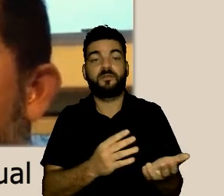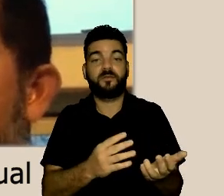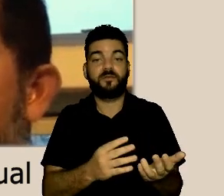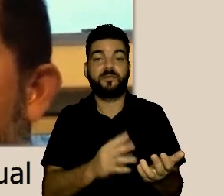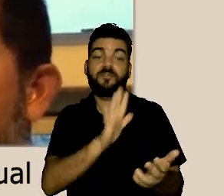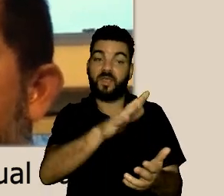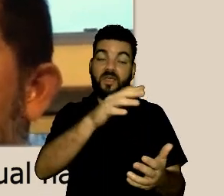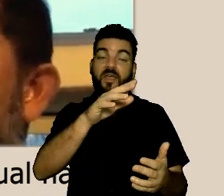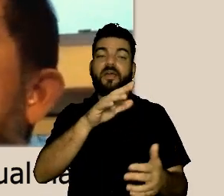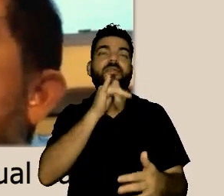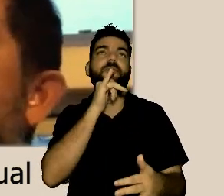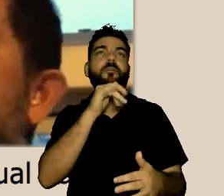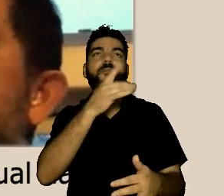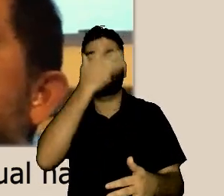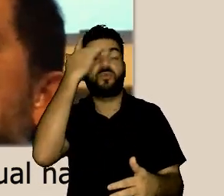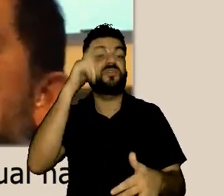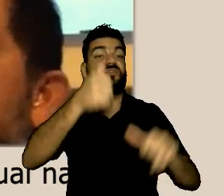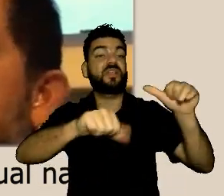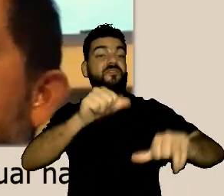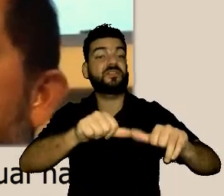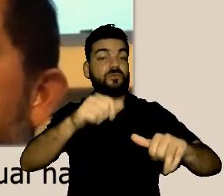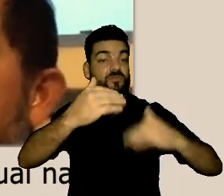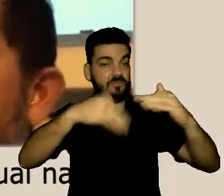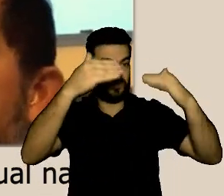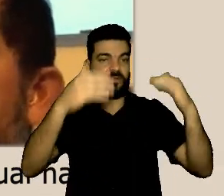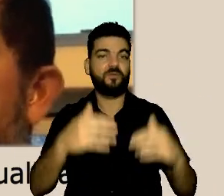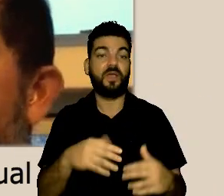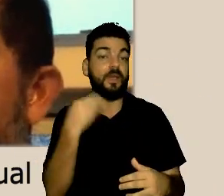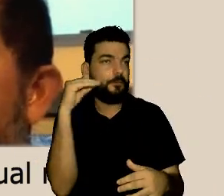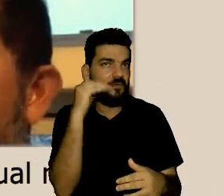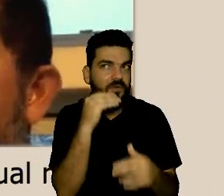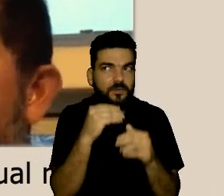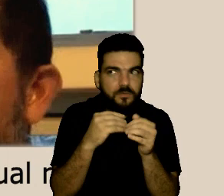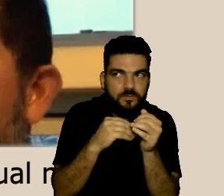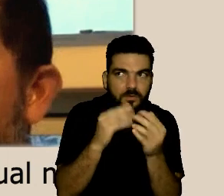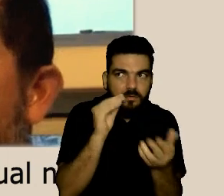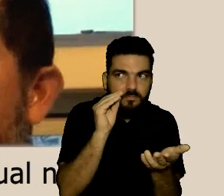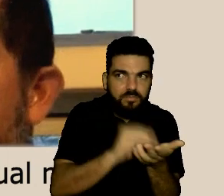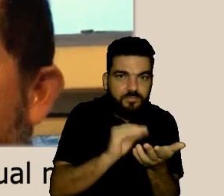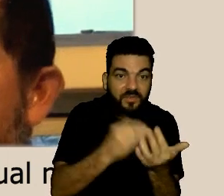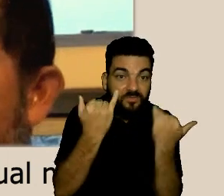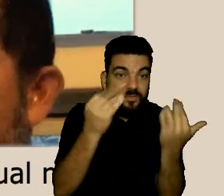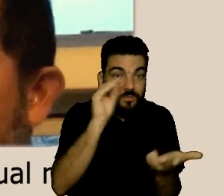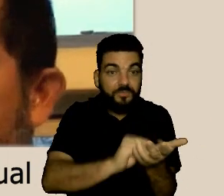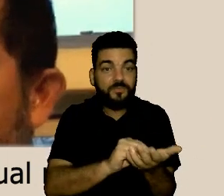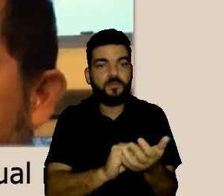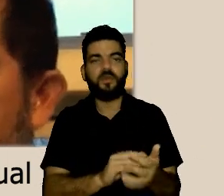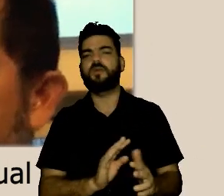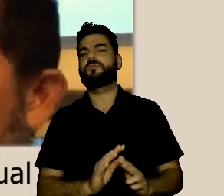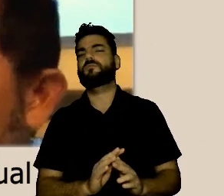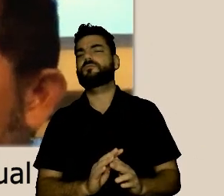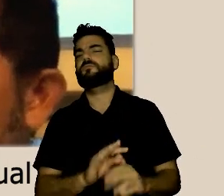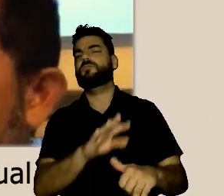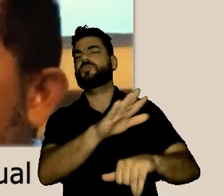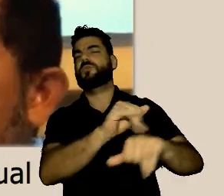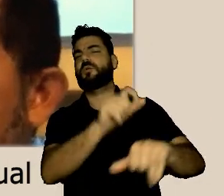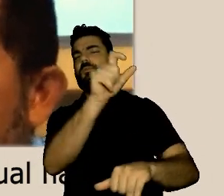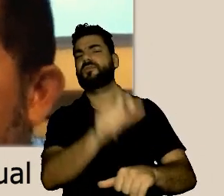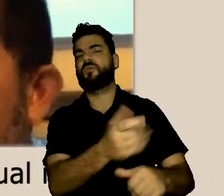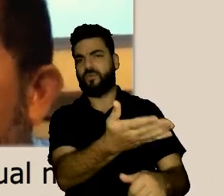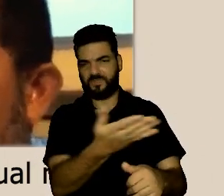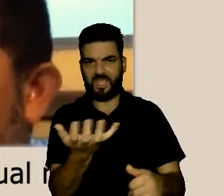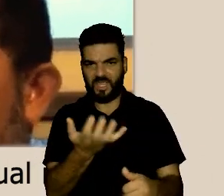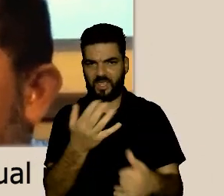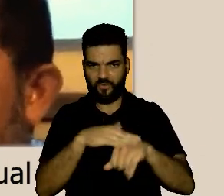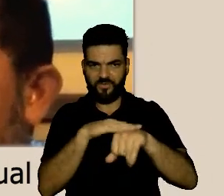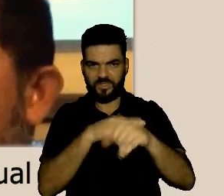na avaliação de desempenho que não é o lugar avaliação de desempenho é uma ferramenta então nós vamos entrar